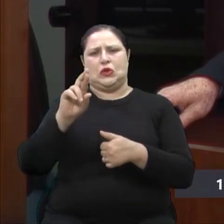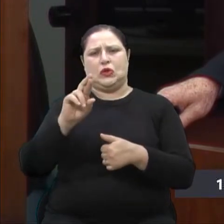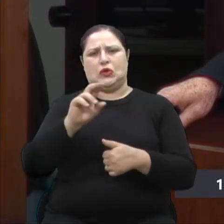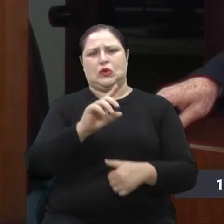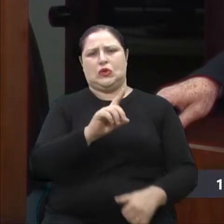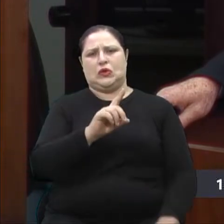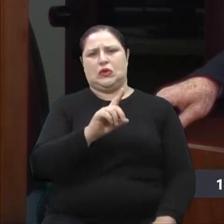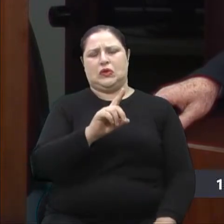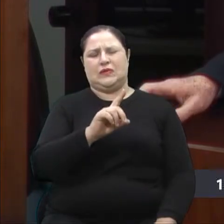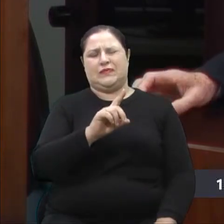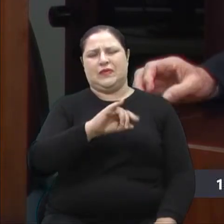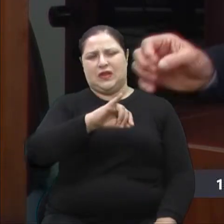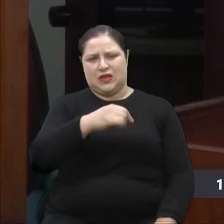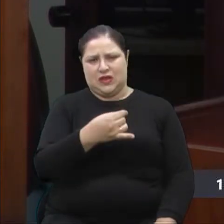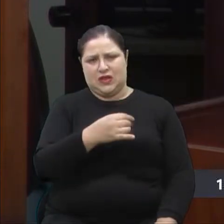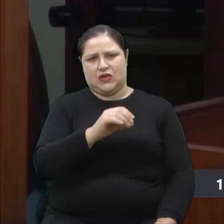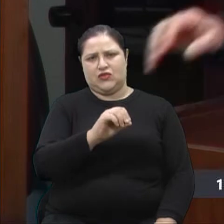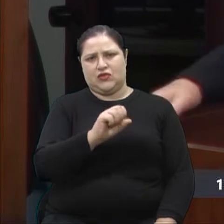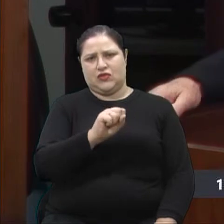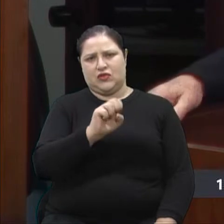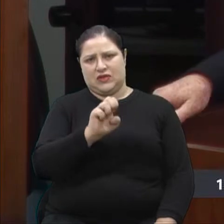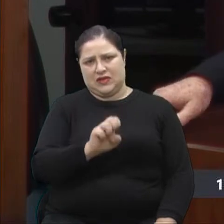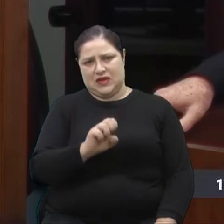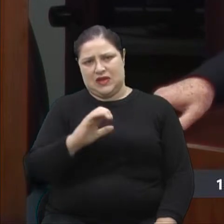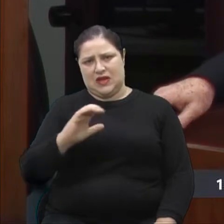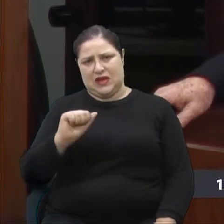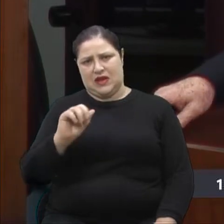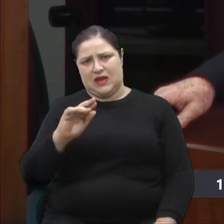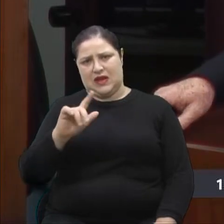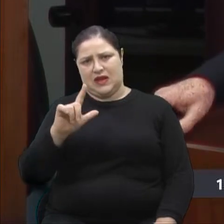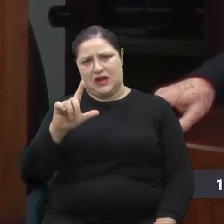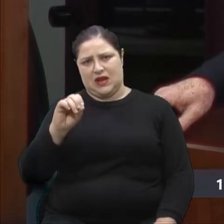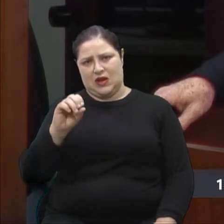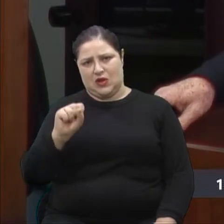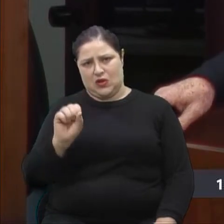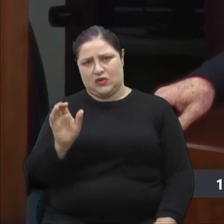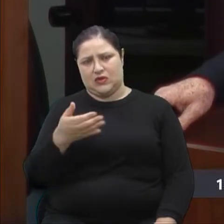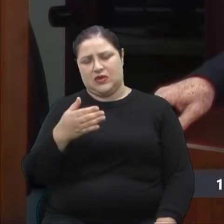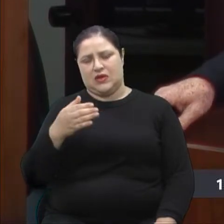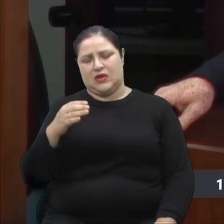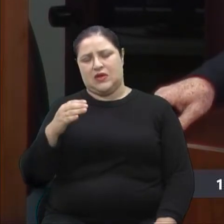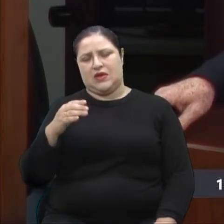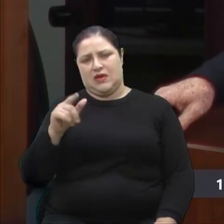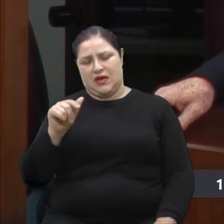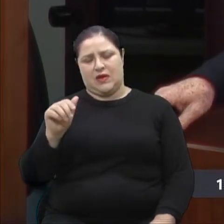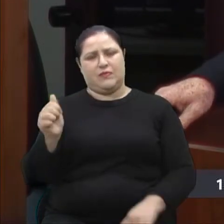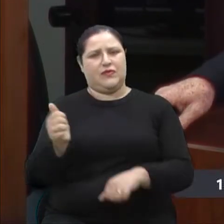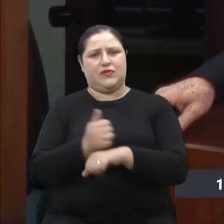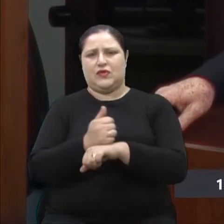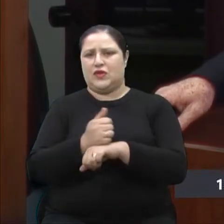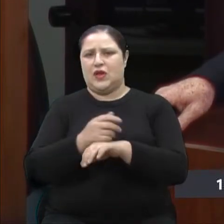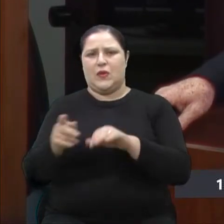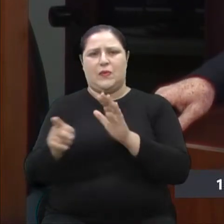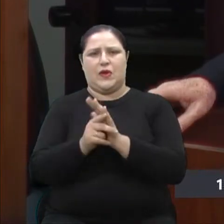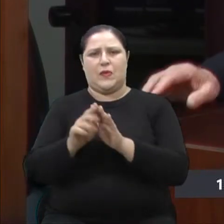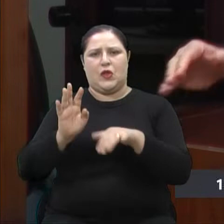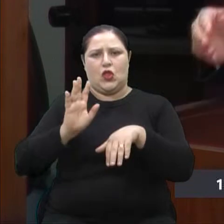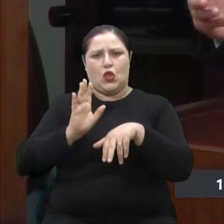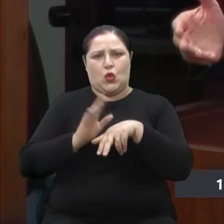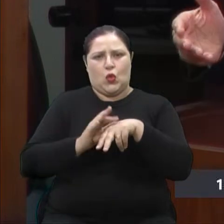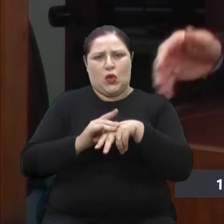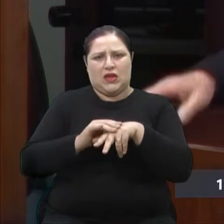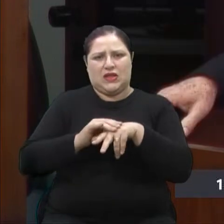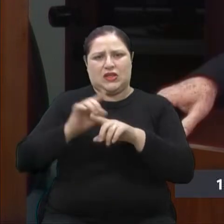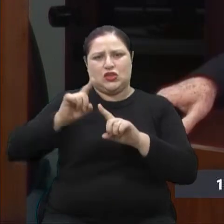Bertotto, que é craque em doenças da cavidade bucal. E, com certeza, ele vai